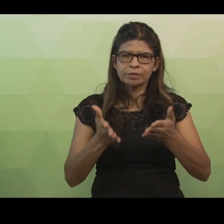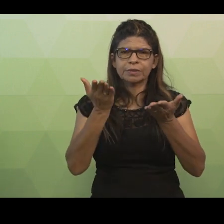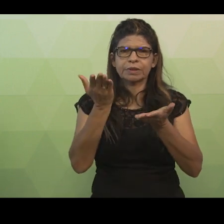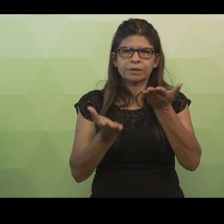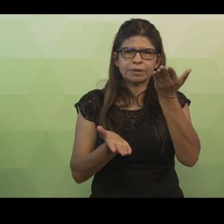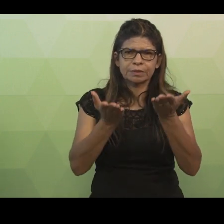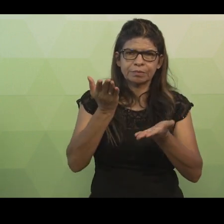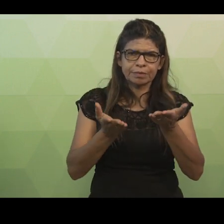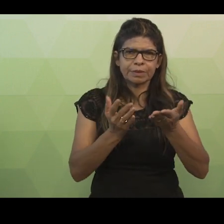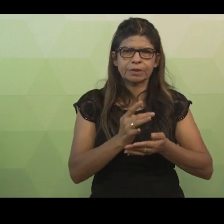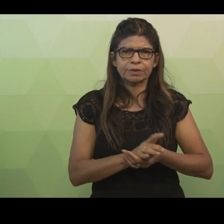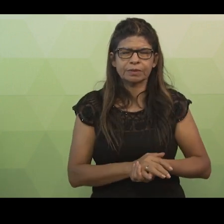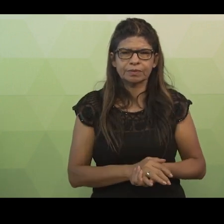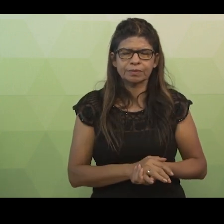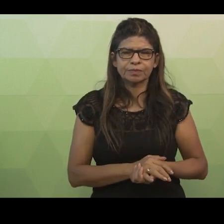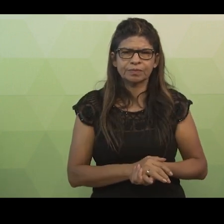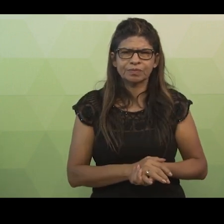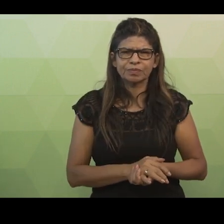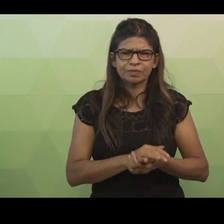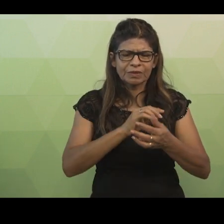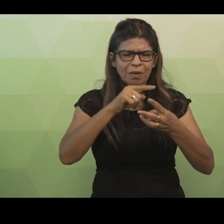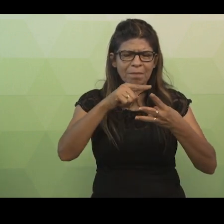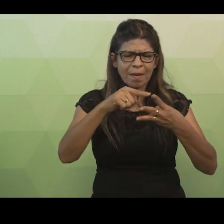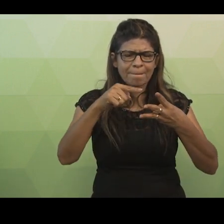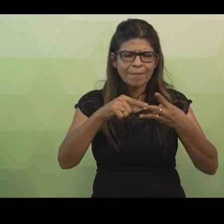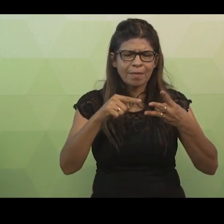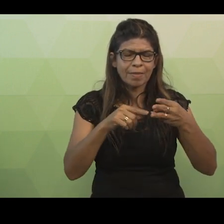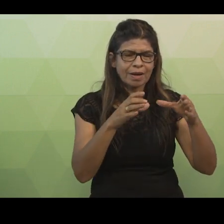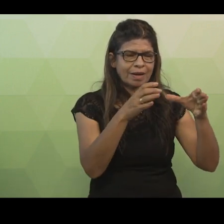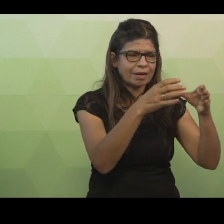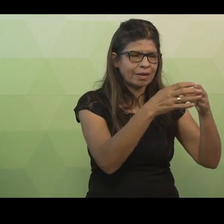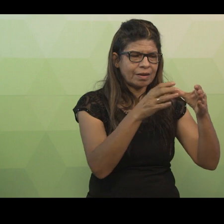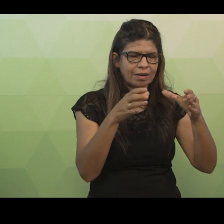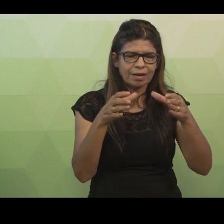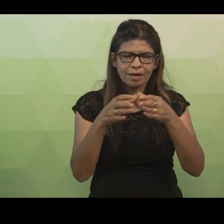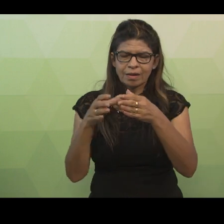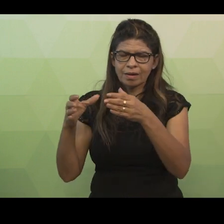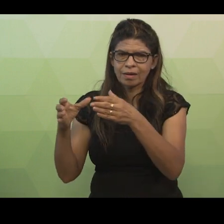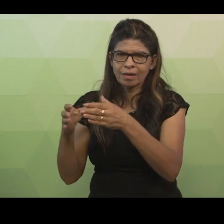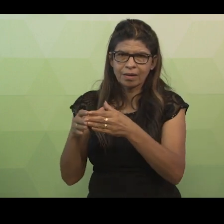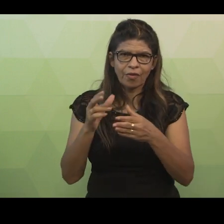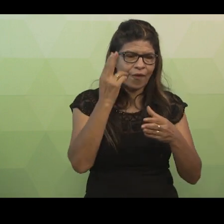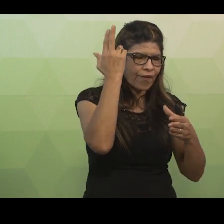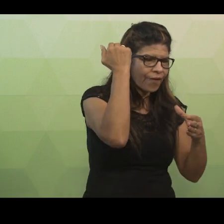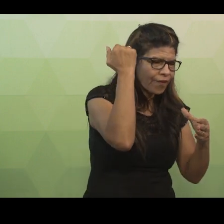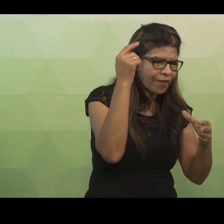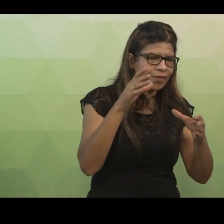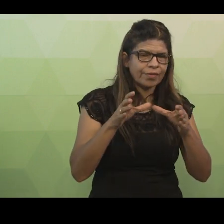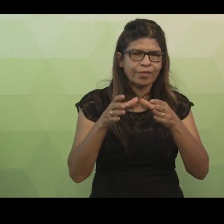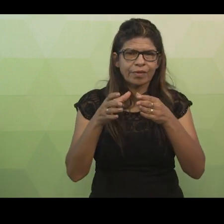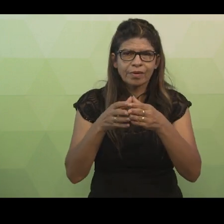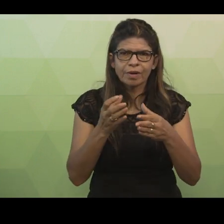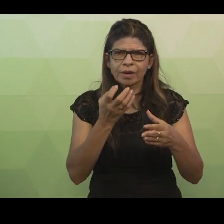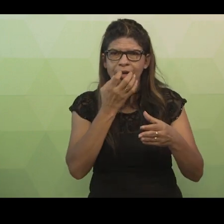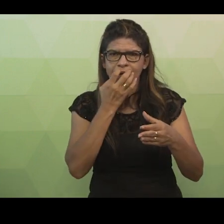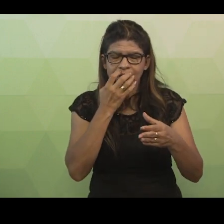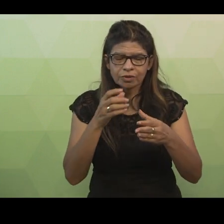É possível perceber que todas as três classes possuem em comum os atributos raça, cor, nascimento e peso.